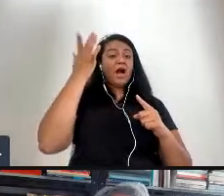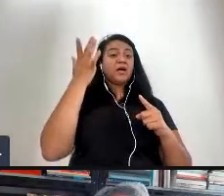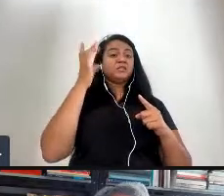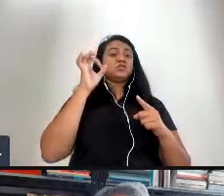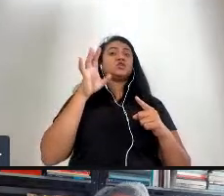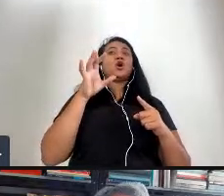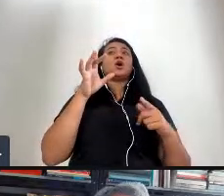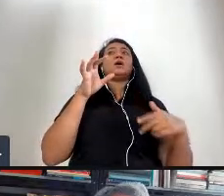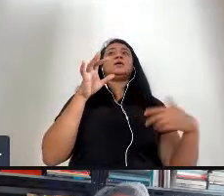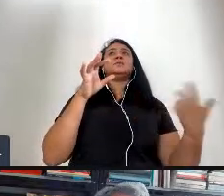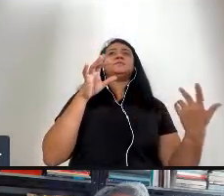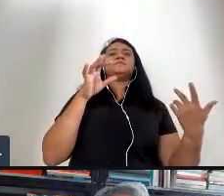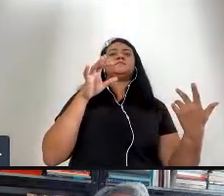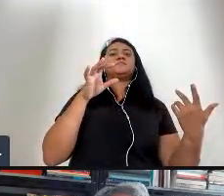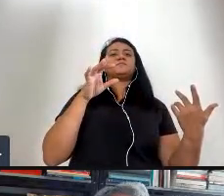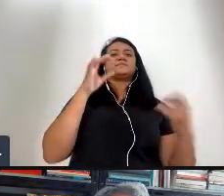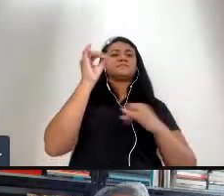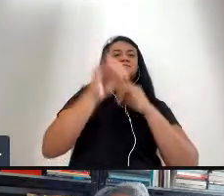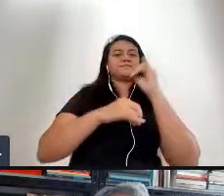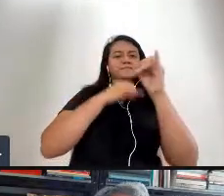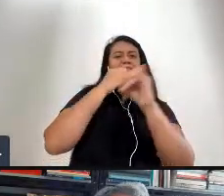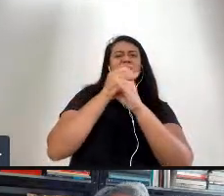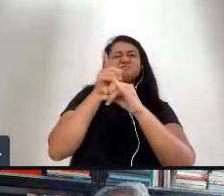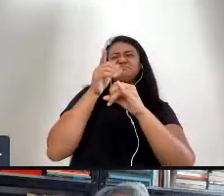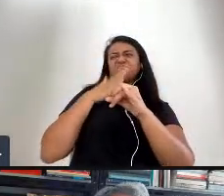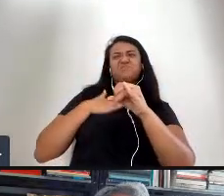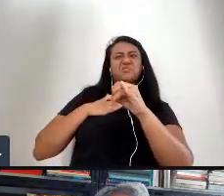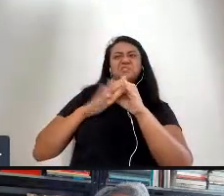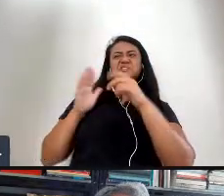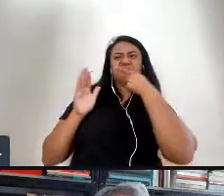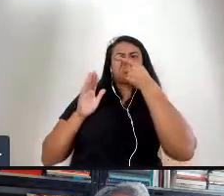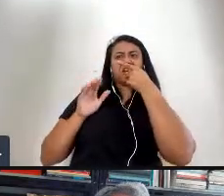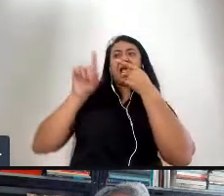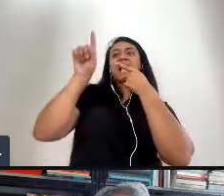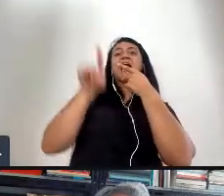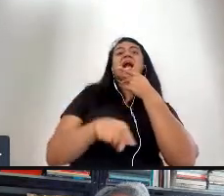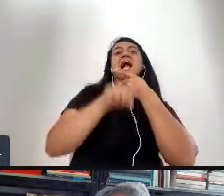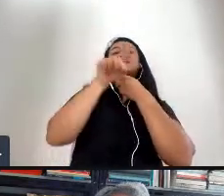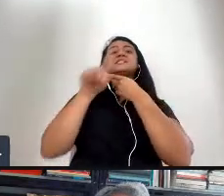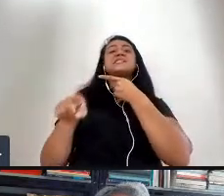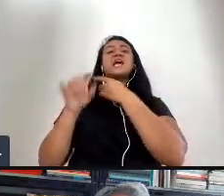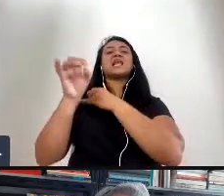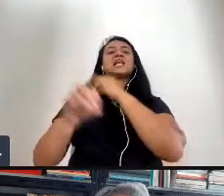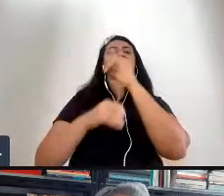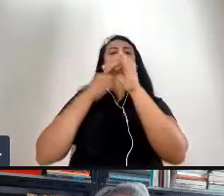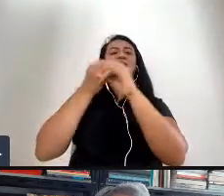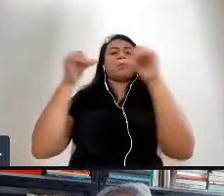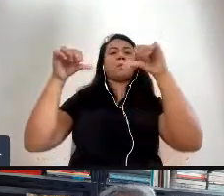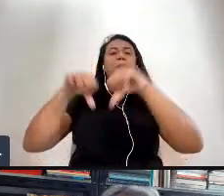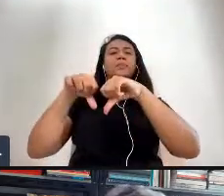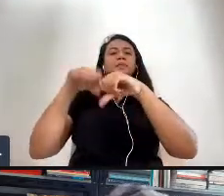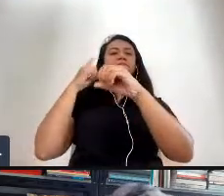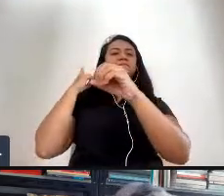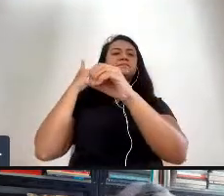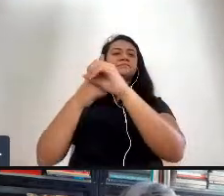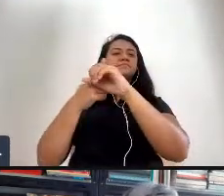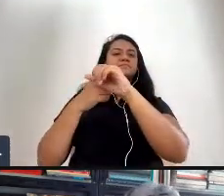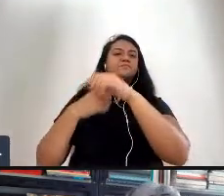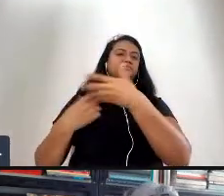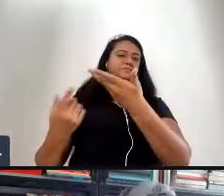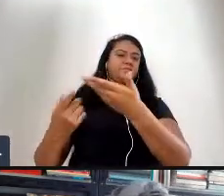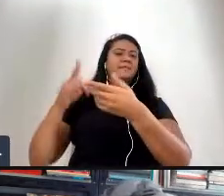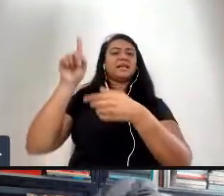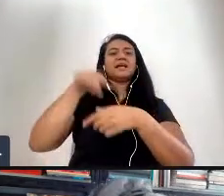cancelar o sujeito né eu não gosto que ele fala eu cancelo e eu vou seguir minha vida aqui sem muito menos